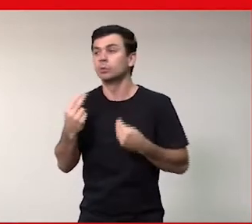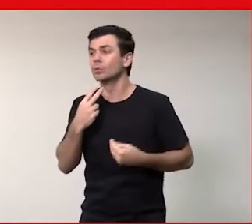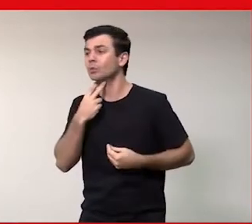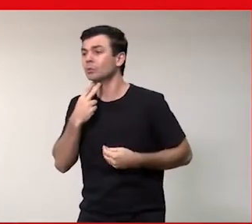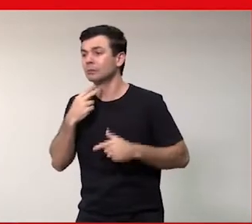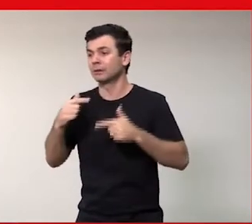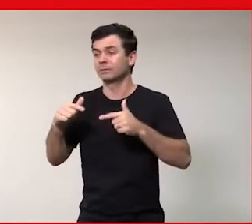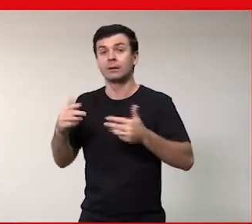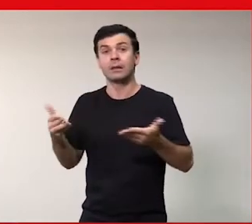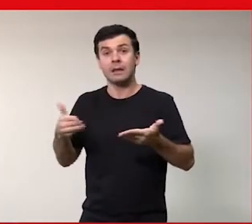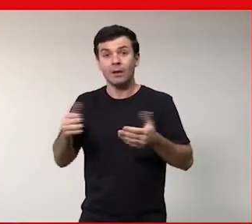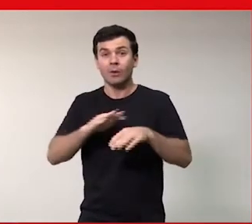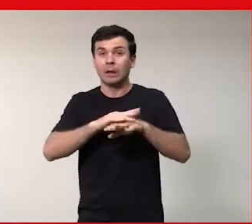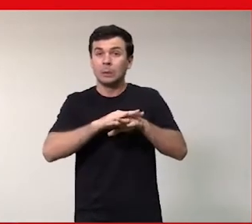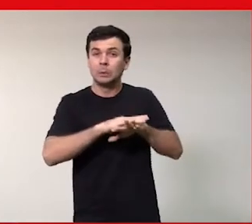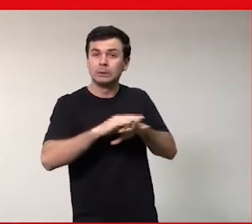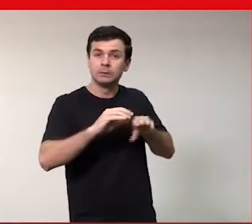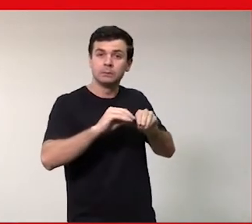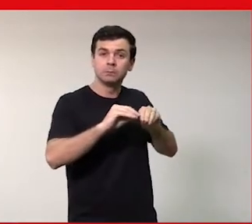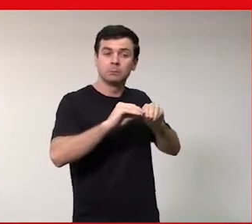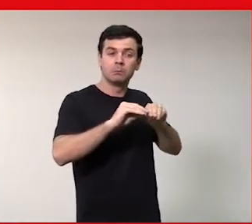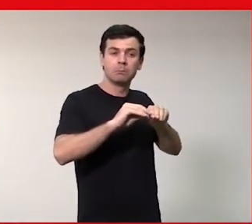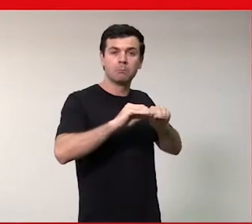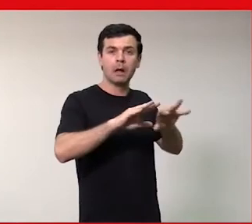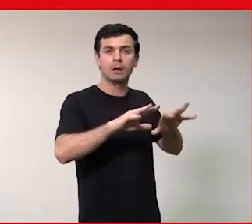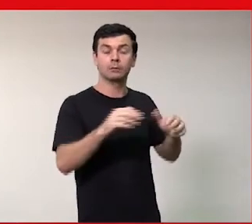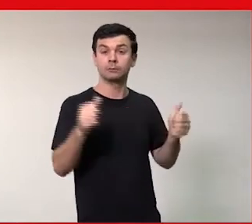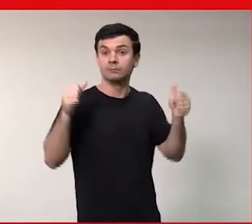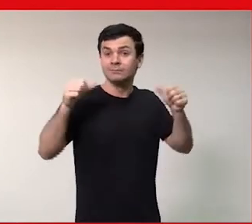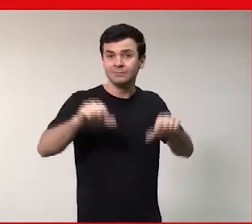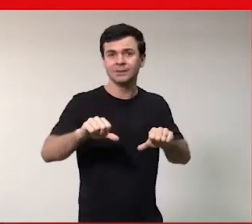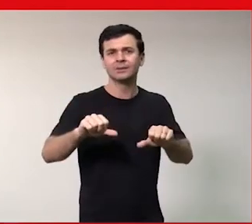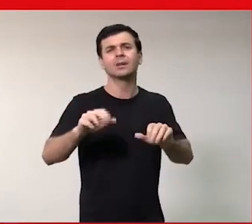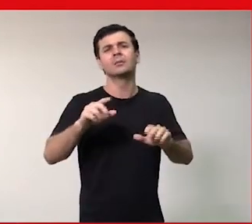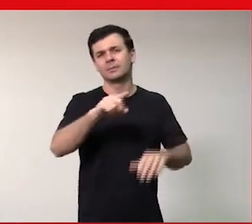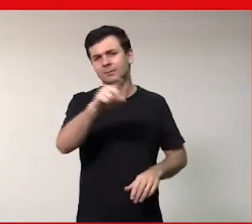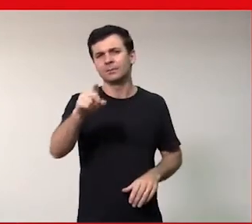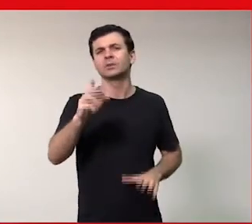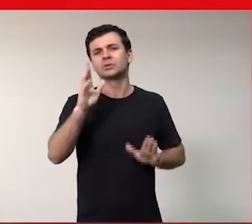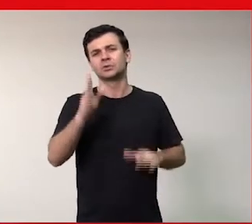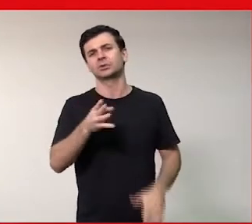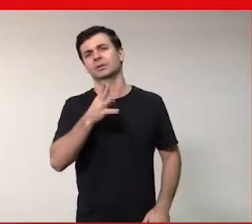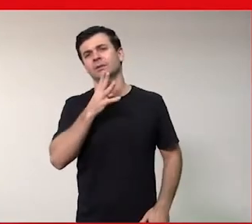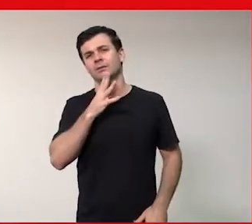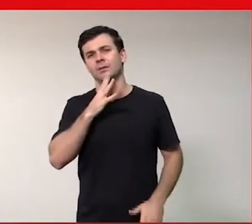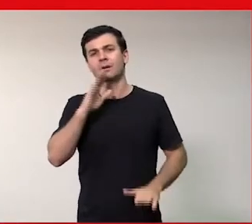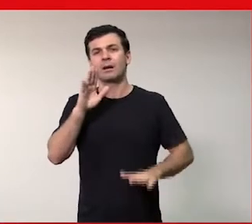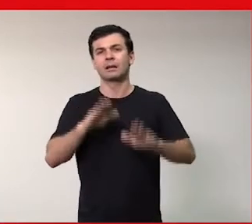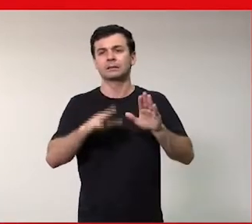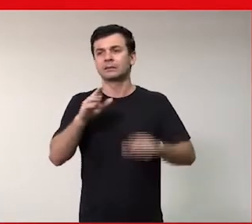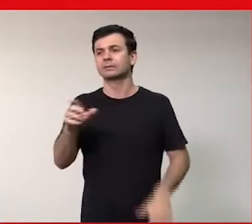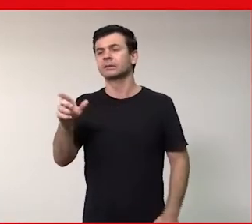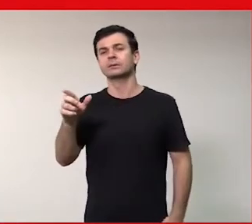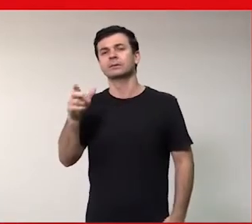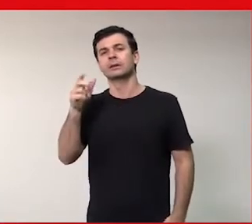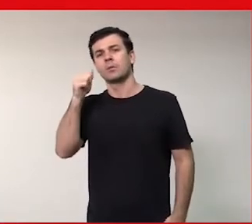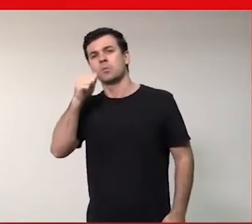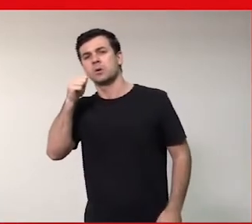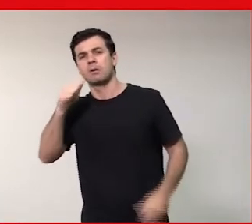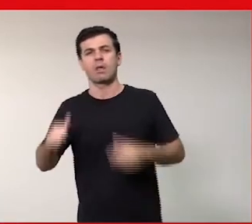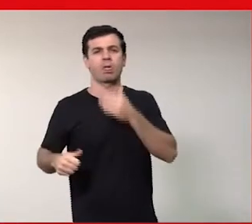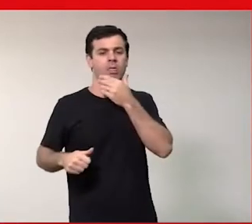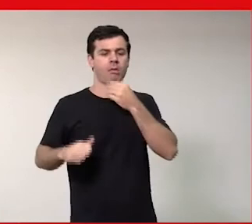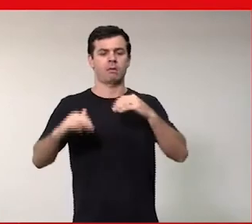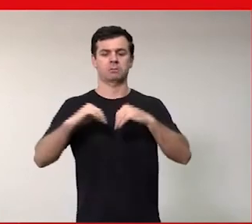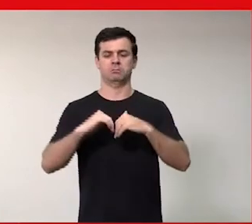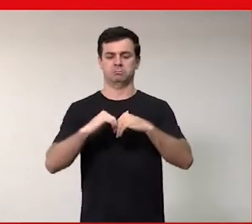na pandemia mas isso a gente conhece muito bem porque tem essa divisão por sexo isso é de mulher isso é você que